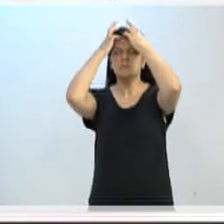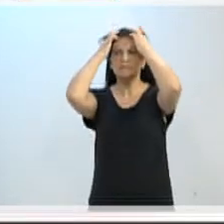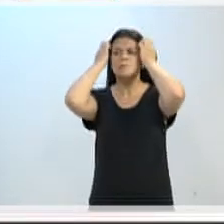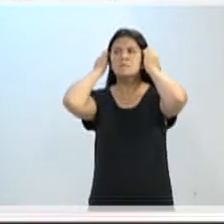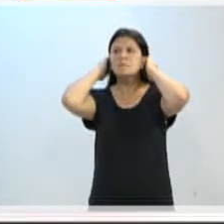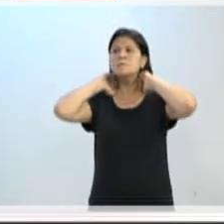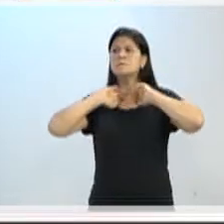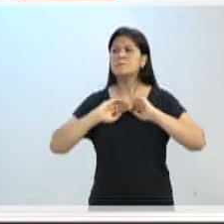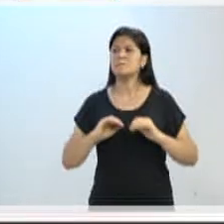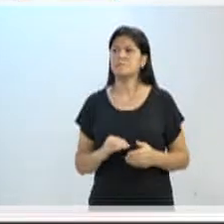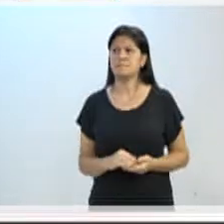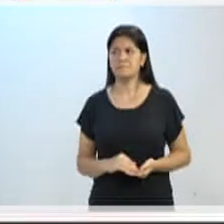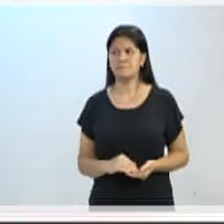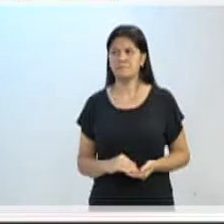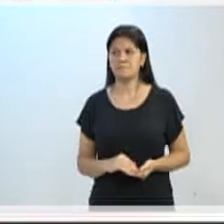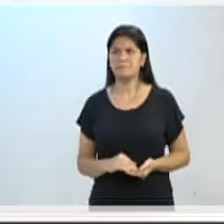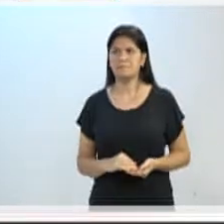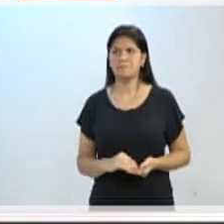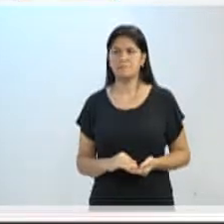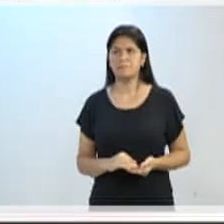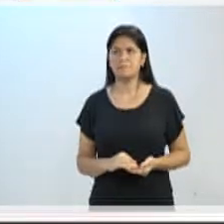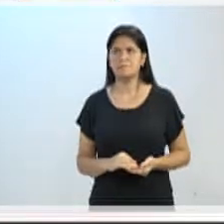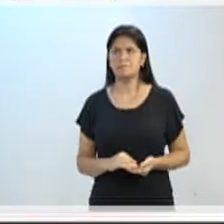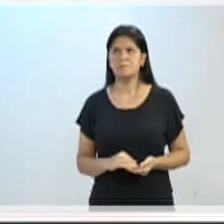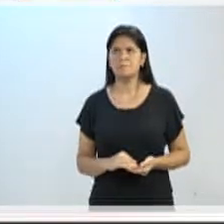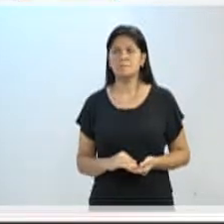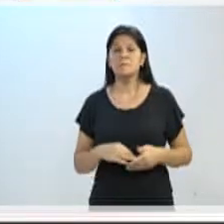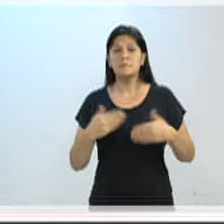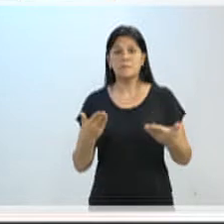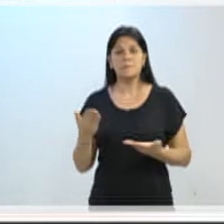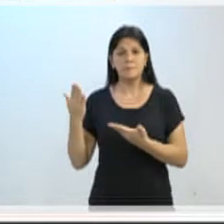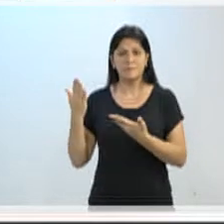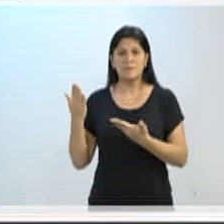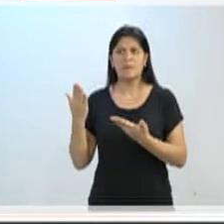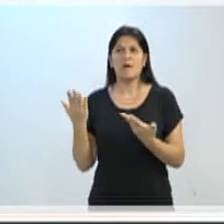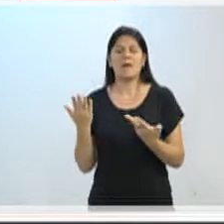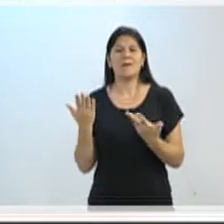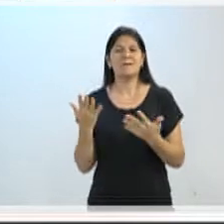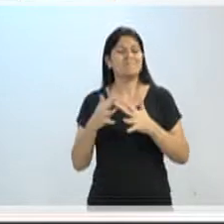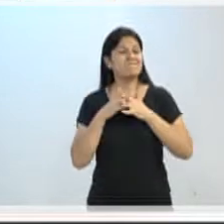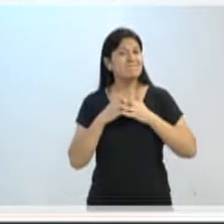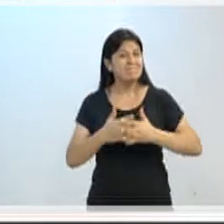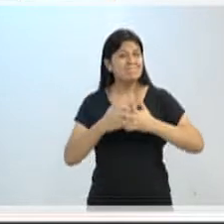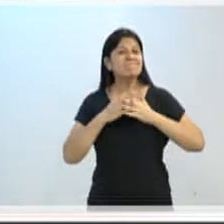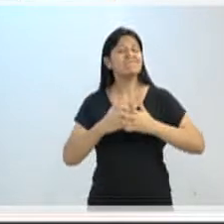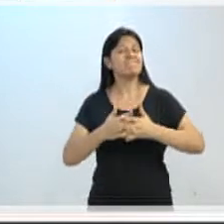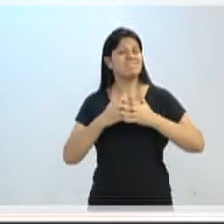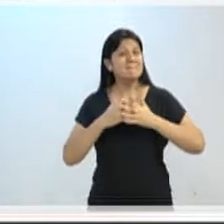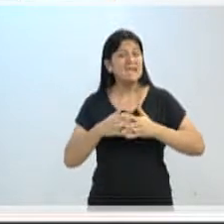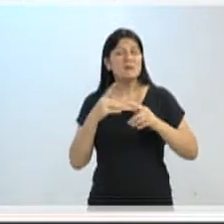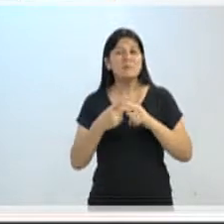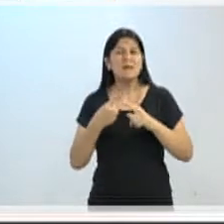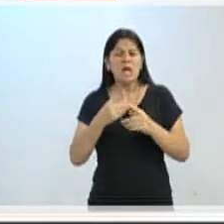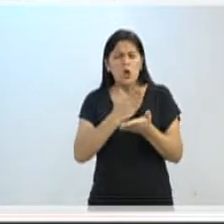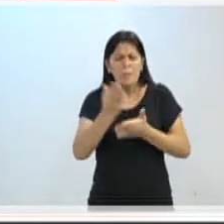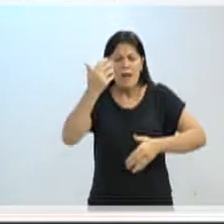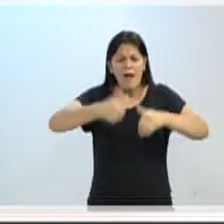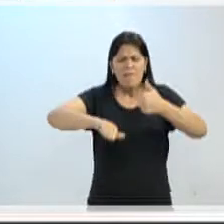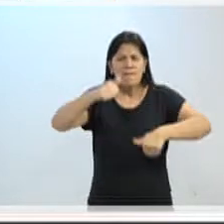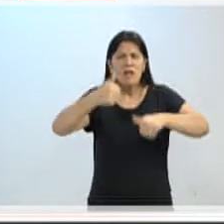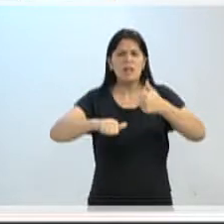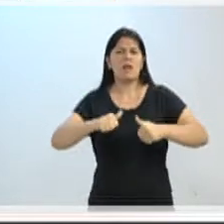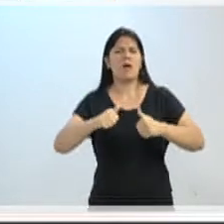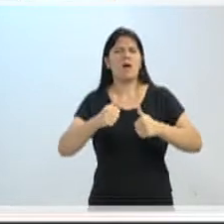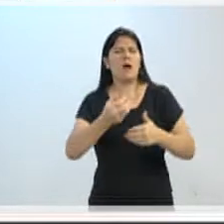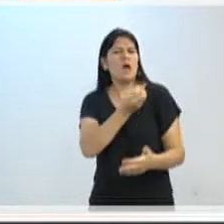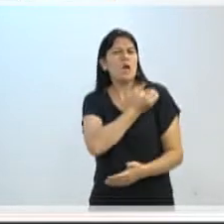Esse seria, em tese, o complexo da coisa, e é muito complexo. Quando a gente começa a avaliar os números, a gente começa a